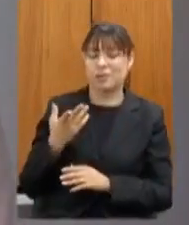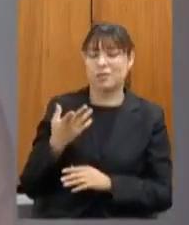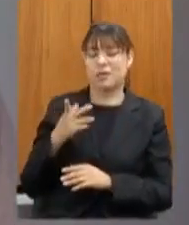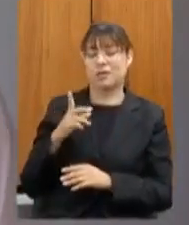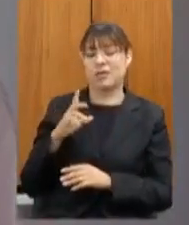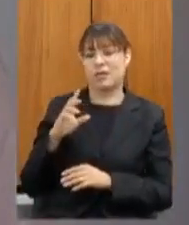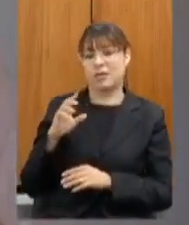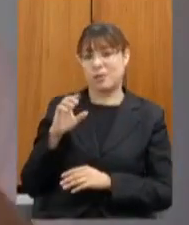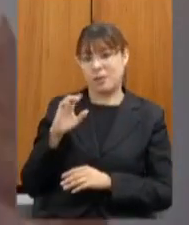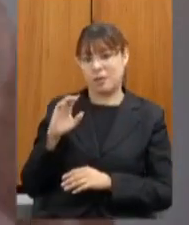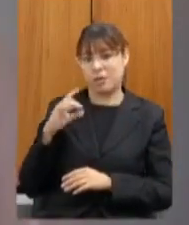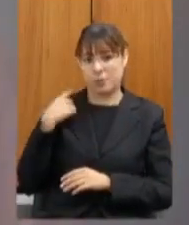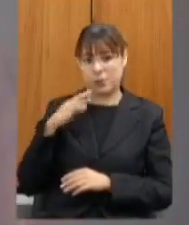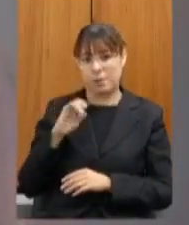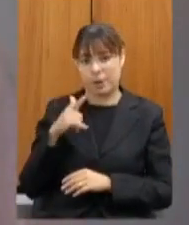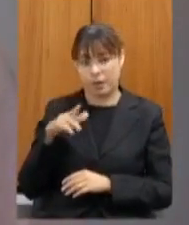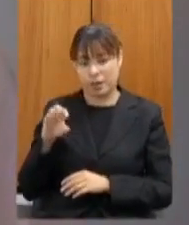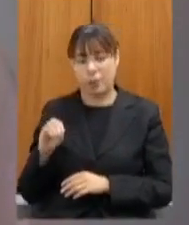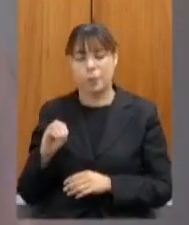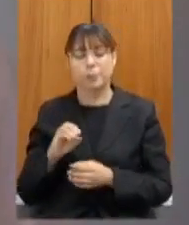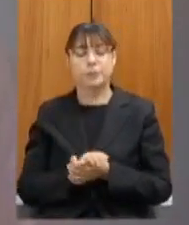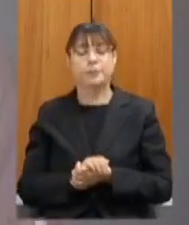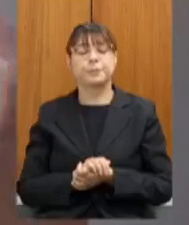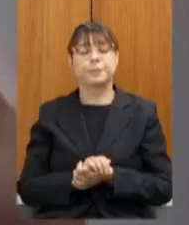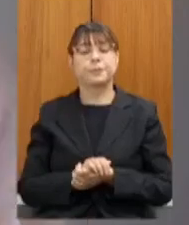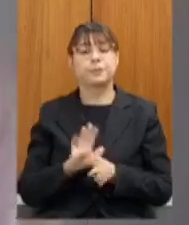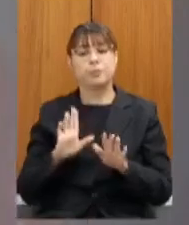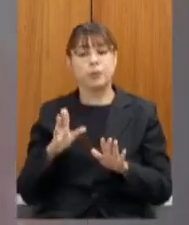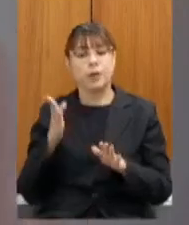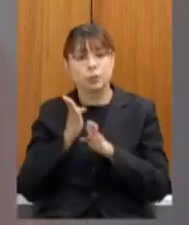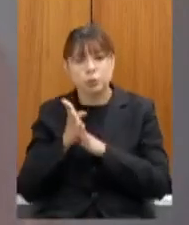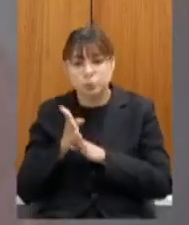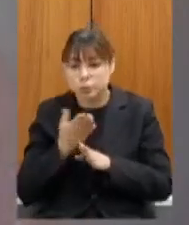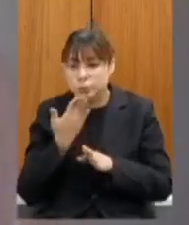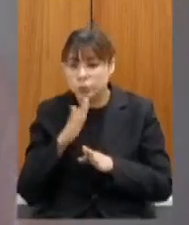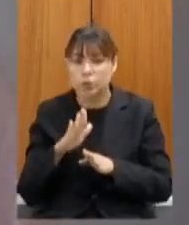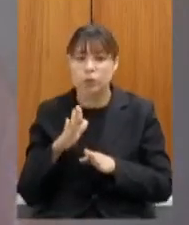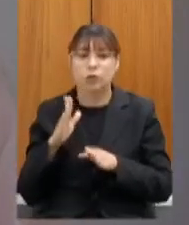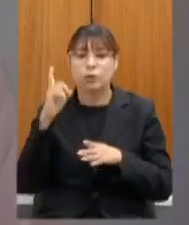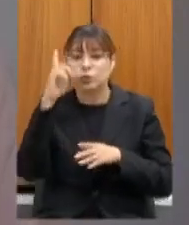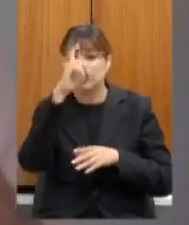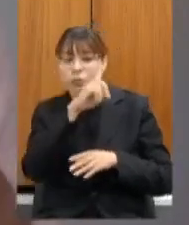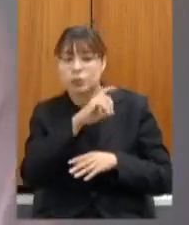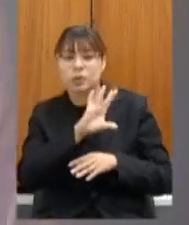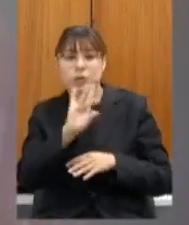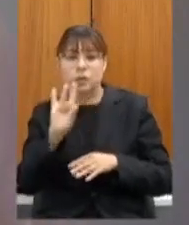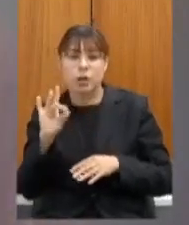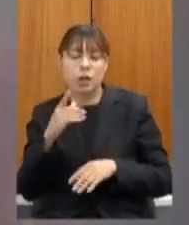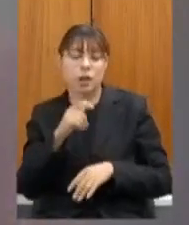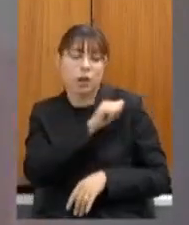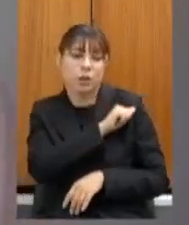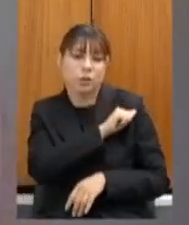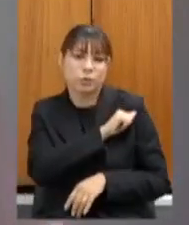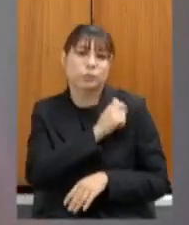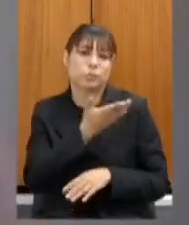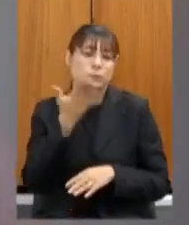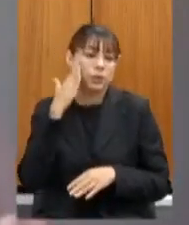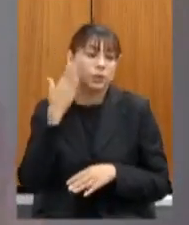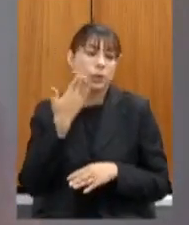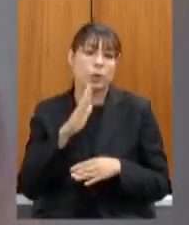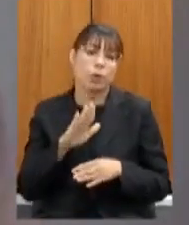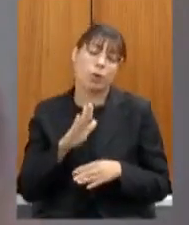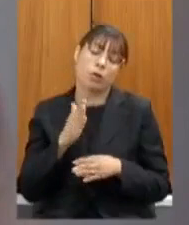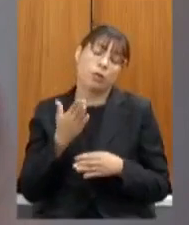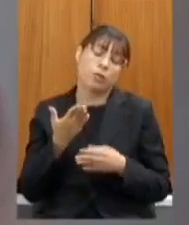não tem acesso aos meios digitais para conseguir identificar que tipo de atitude ali é importante porque não adianta